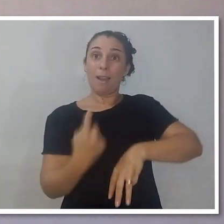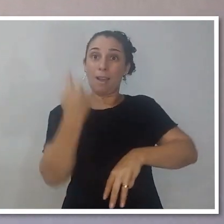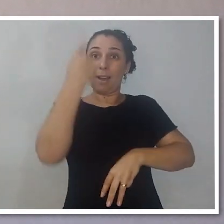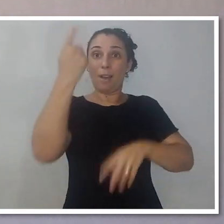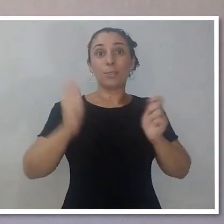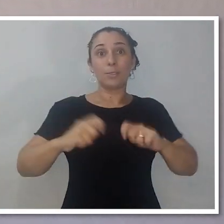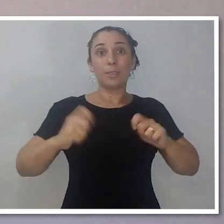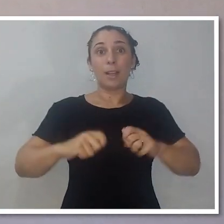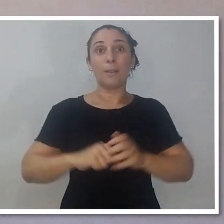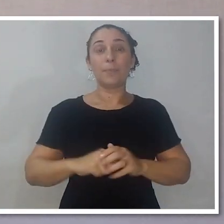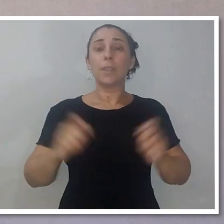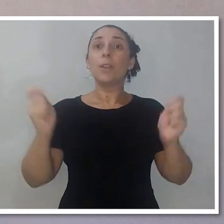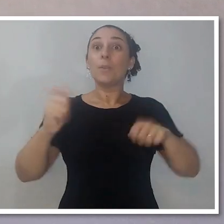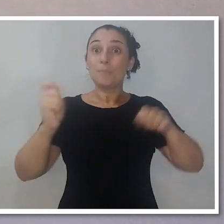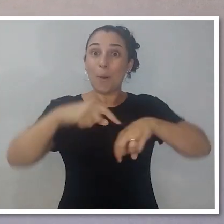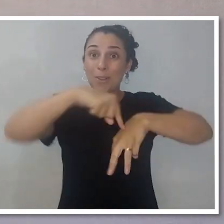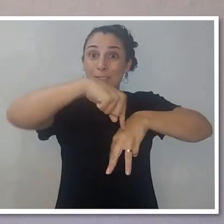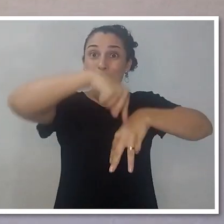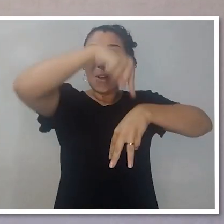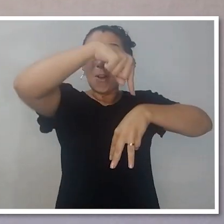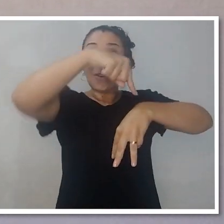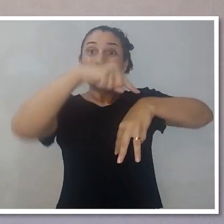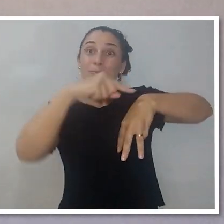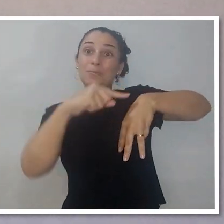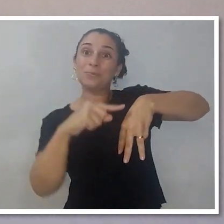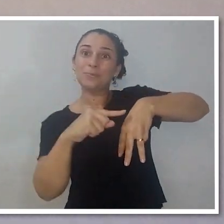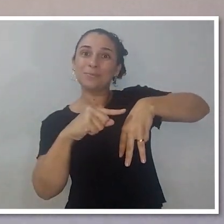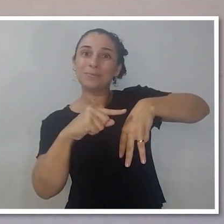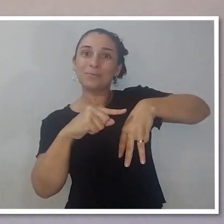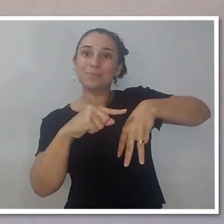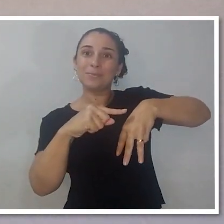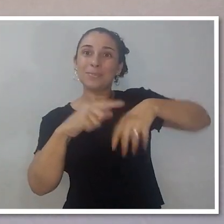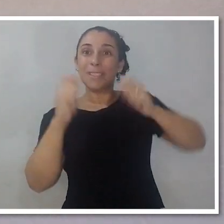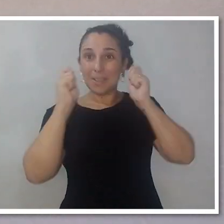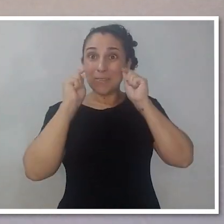olha que interessante aqui agora, virar a coluna central, olha.